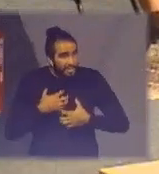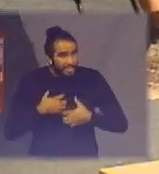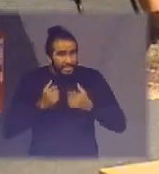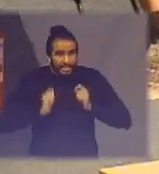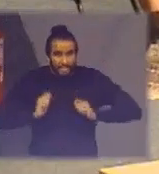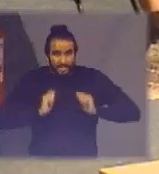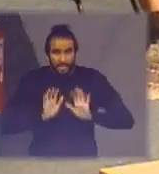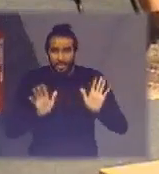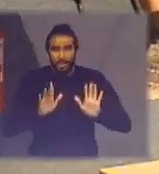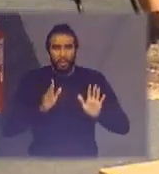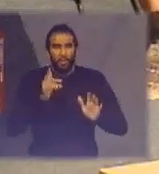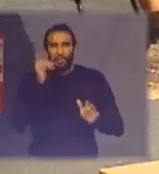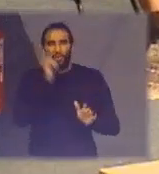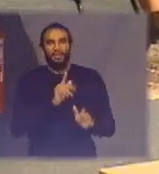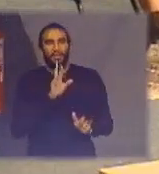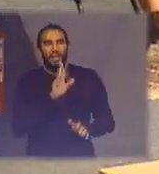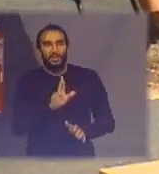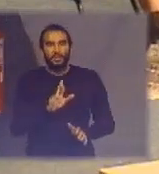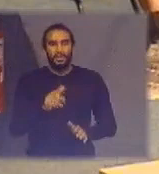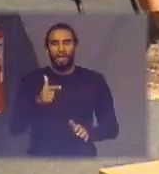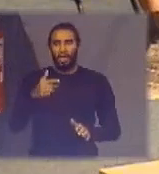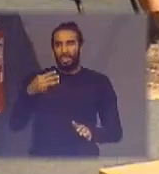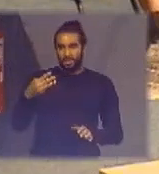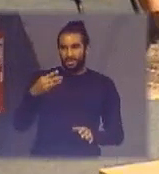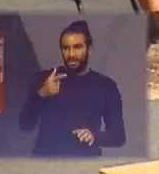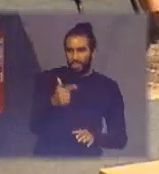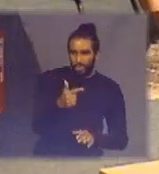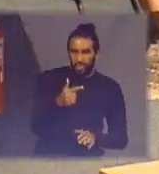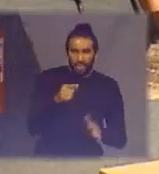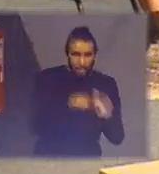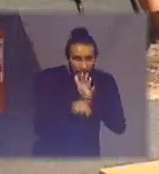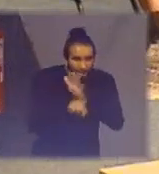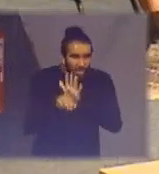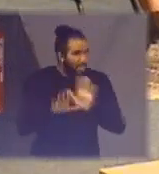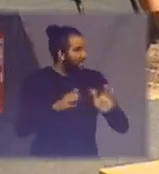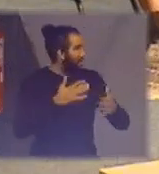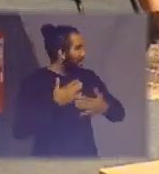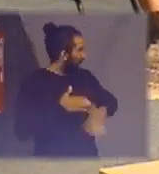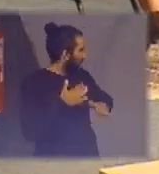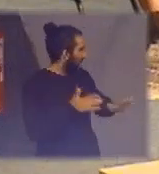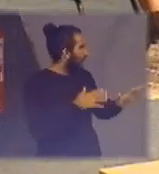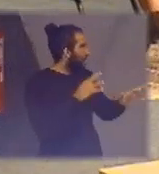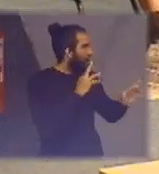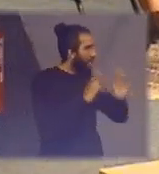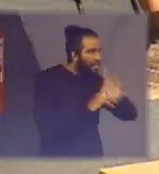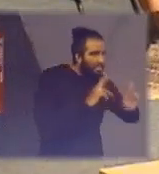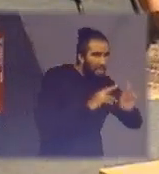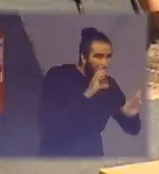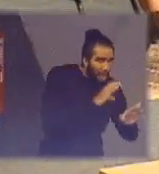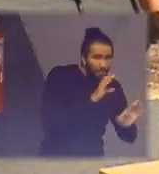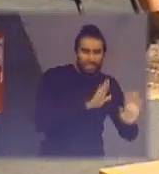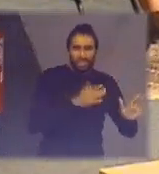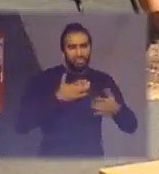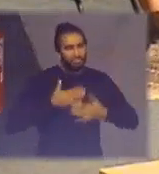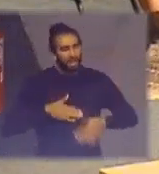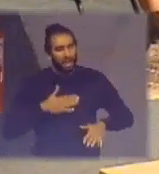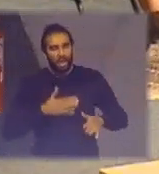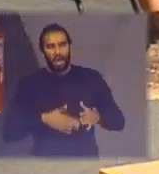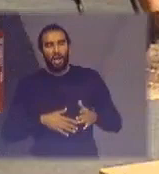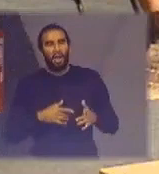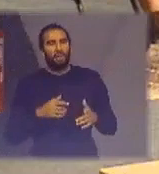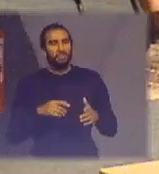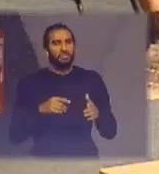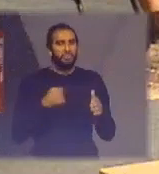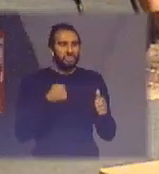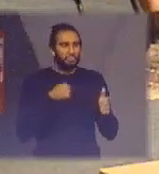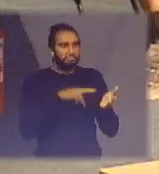perguntas está claro isso para todo mundo nos próximos 6 minutos a gente também não precisa ficar ansioso e responder com pressa responde com calma depois a gente pega essas perguntas e responde